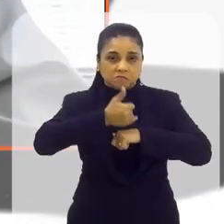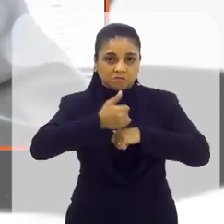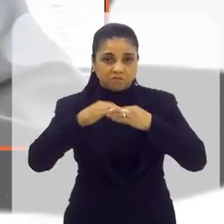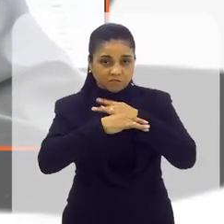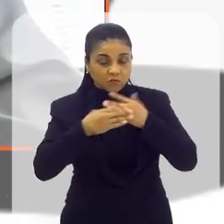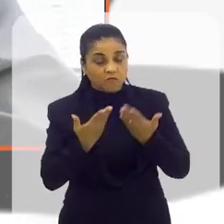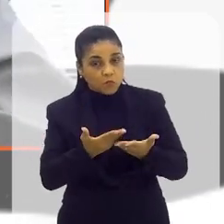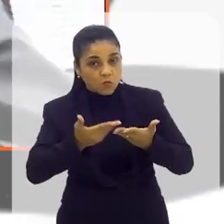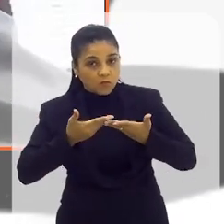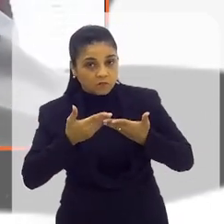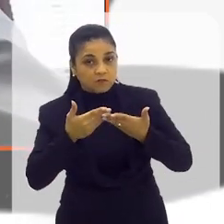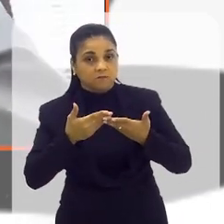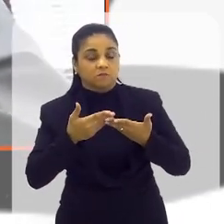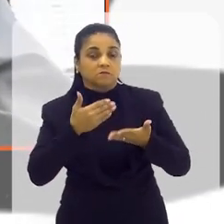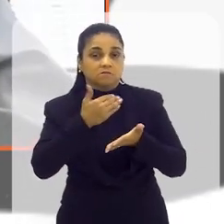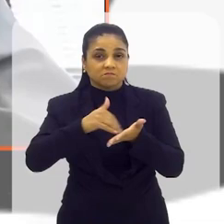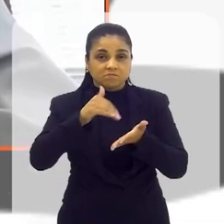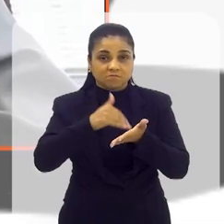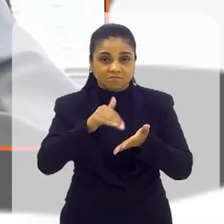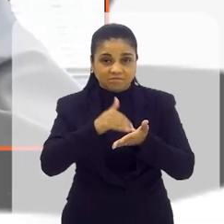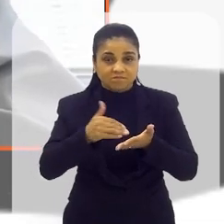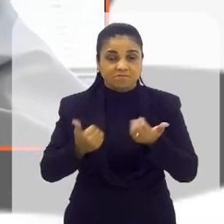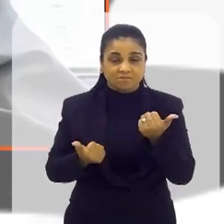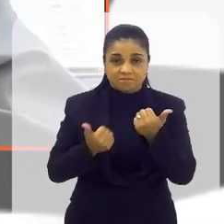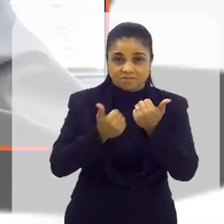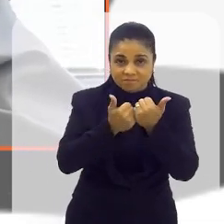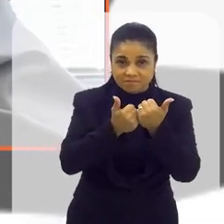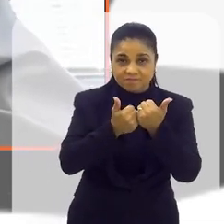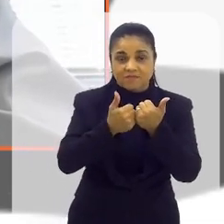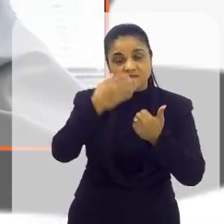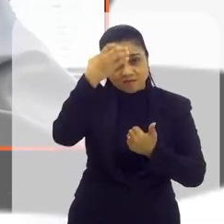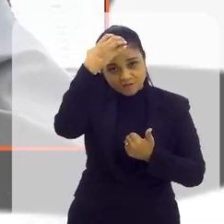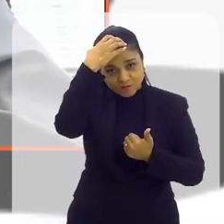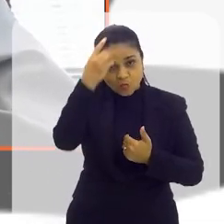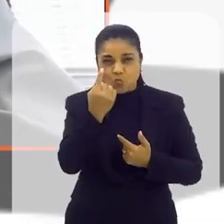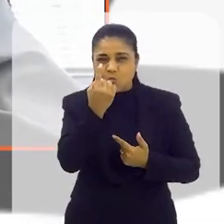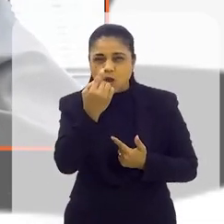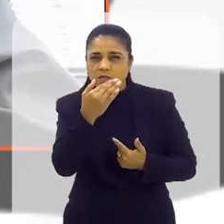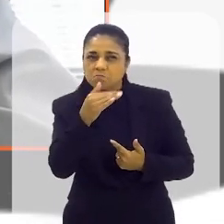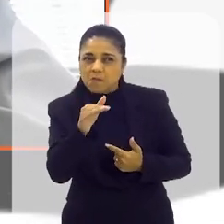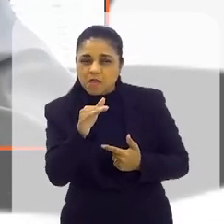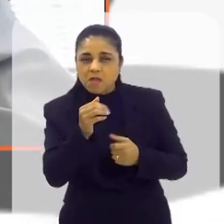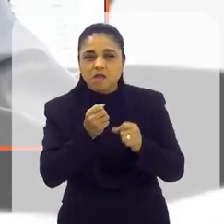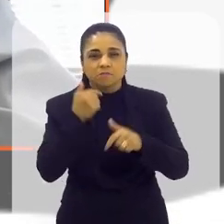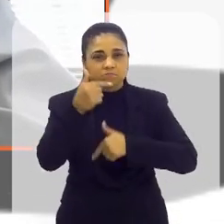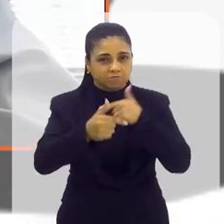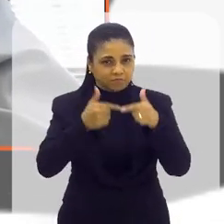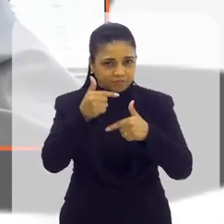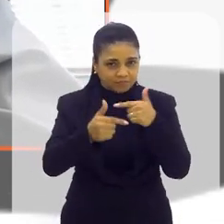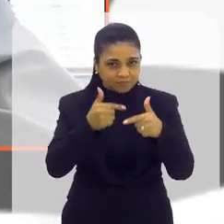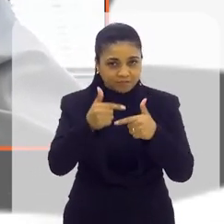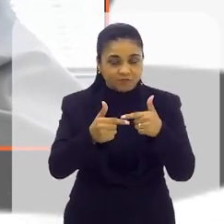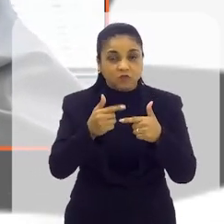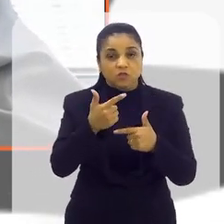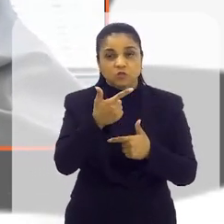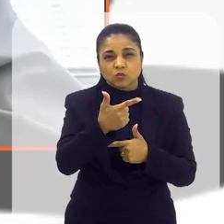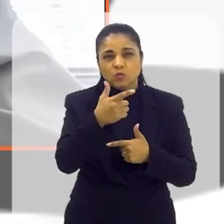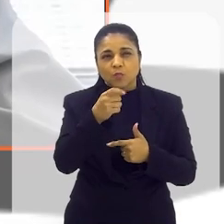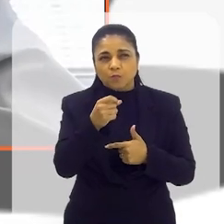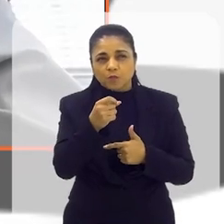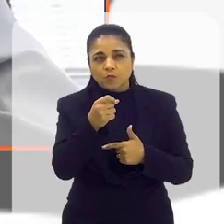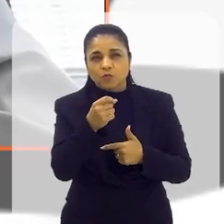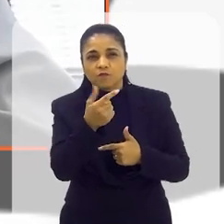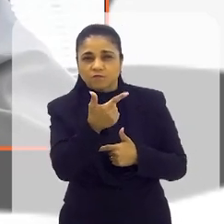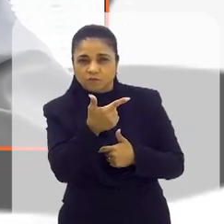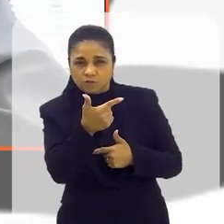secretário de assistência em Angra dos Reis, fiquei mais um ano lá, um ano e meio, e depois em 2021,